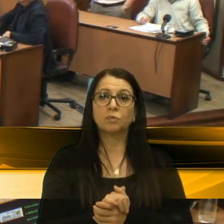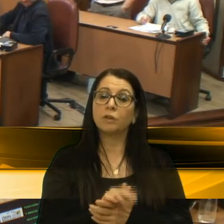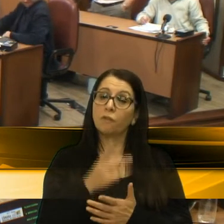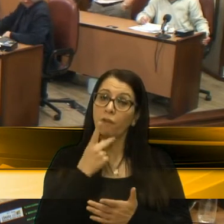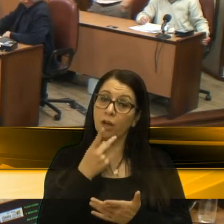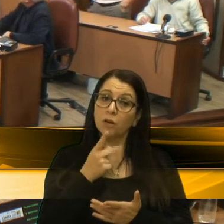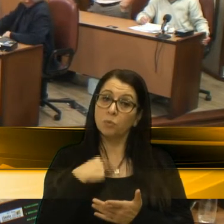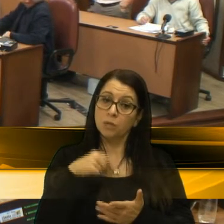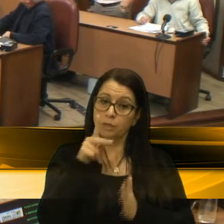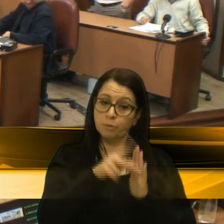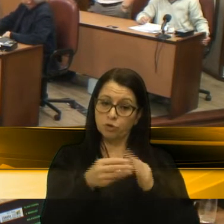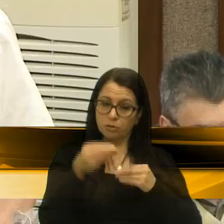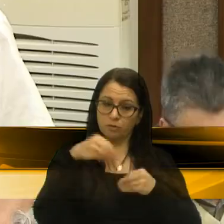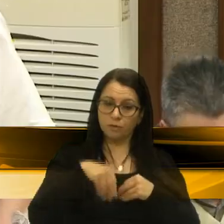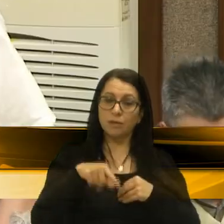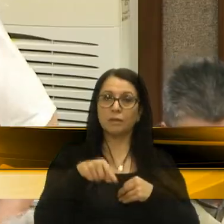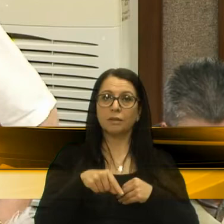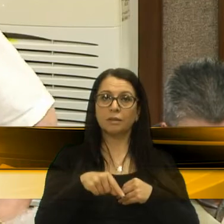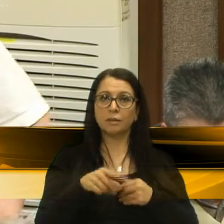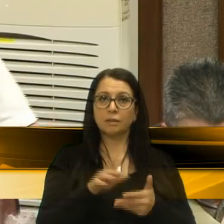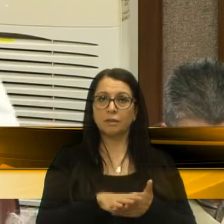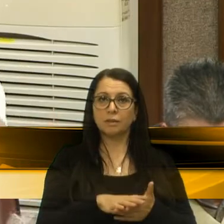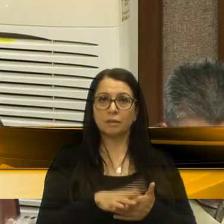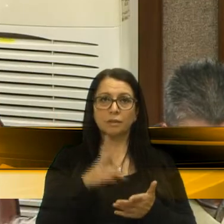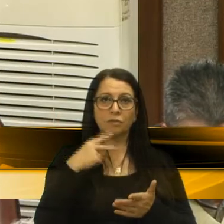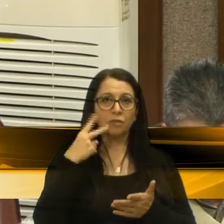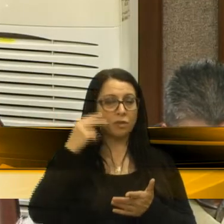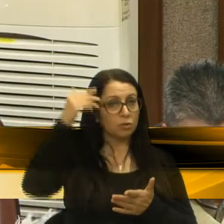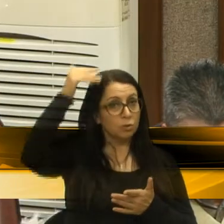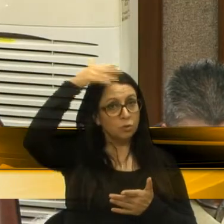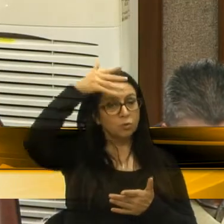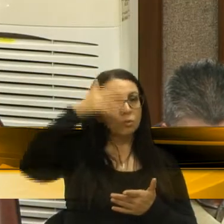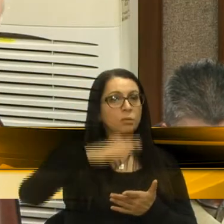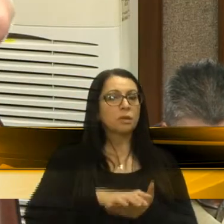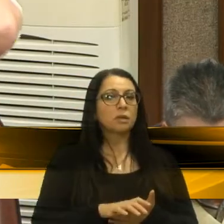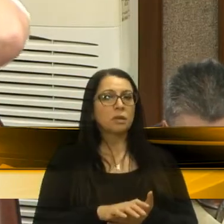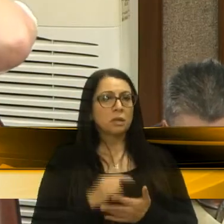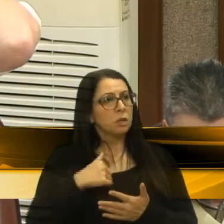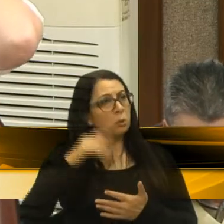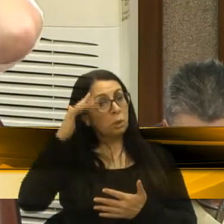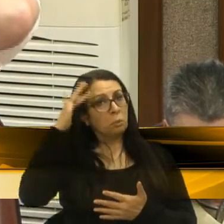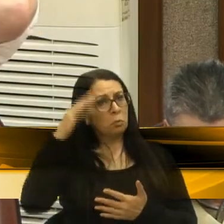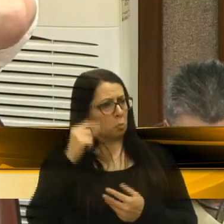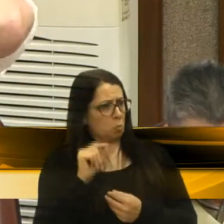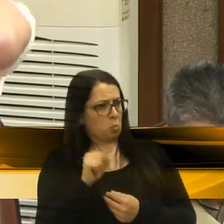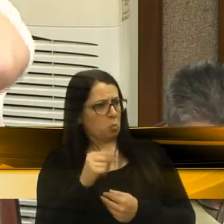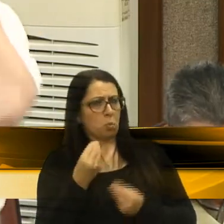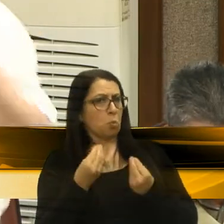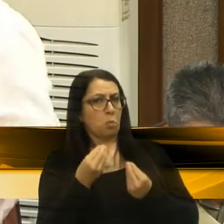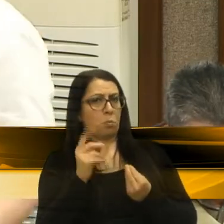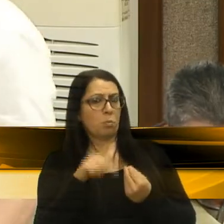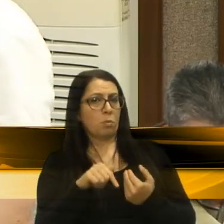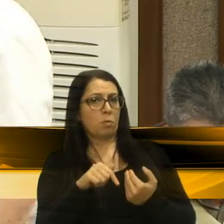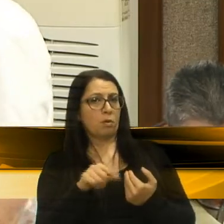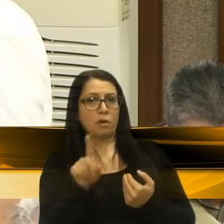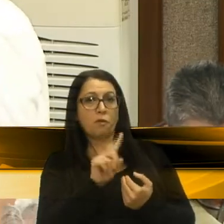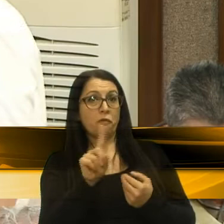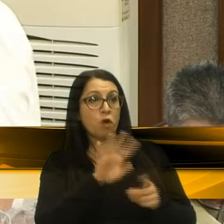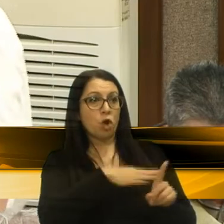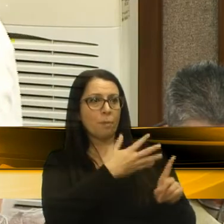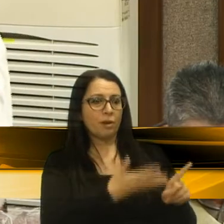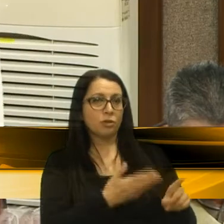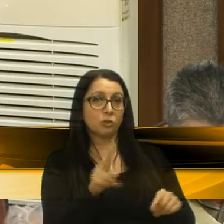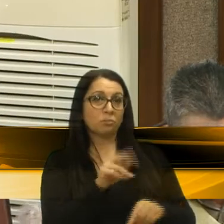quando esse projeto veio à casa, o vereador Tomé, eu até imaginava, ué, mas como que o senhor Adelar até hoje não foi homenageado?